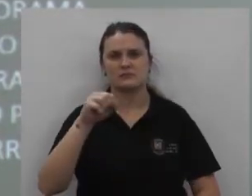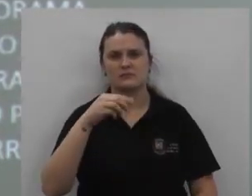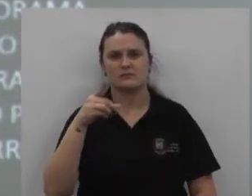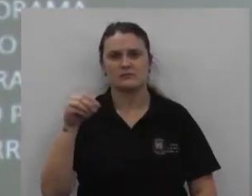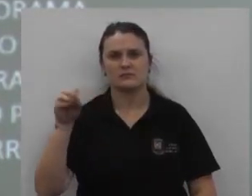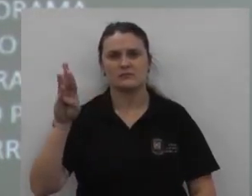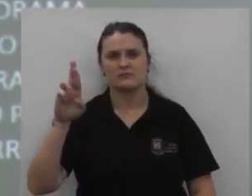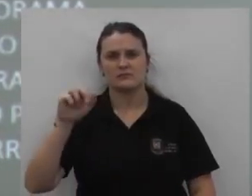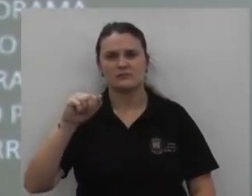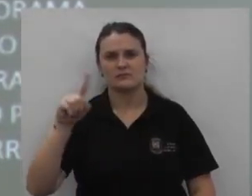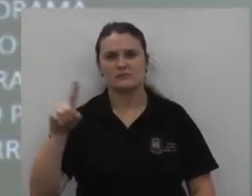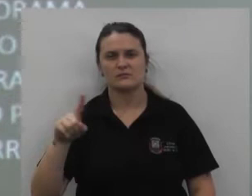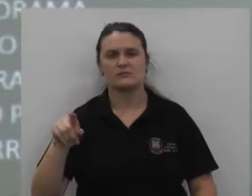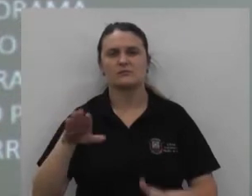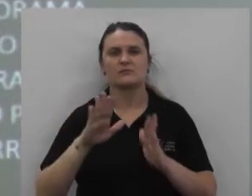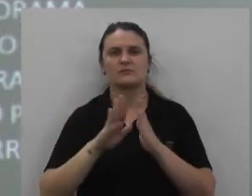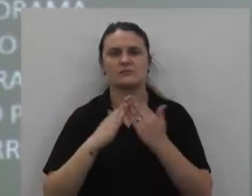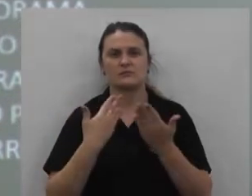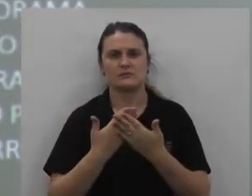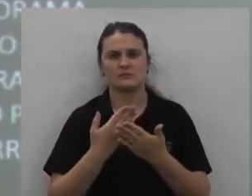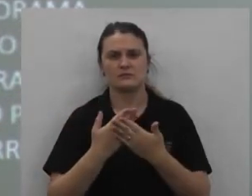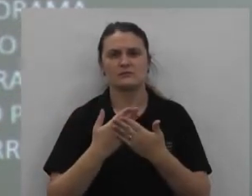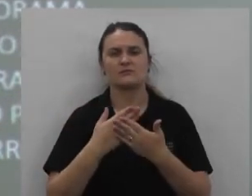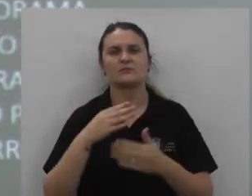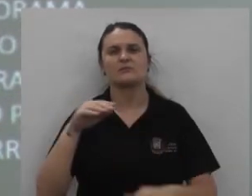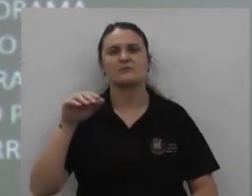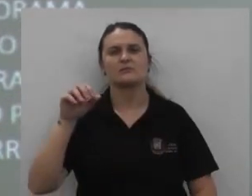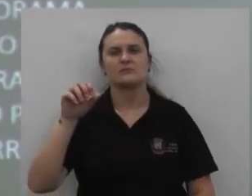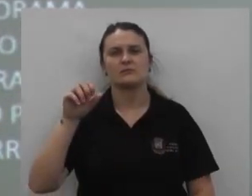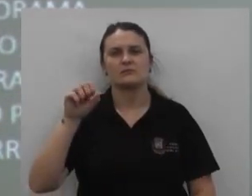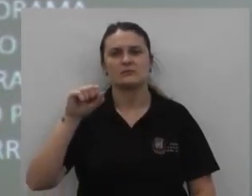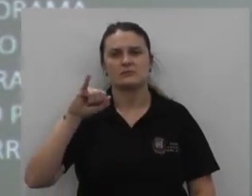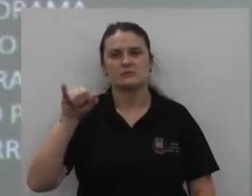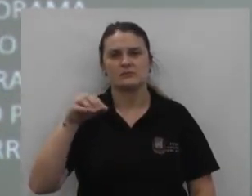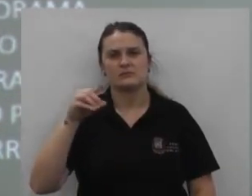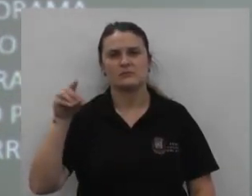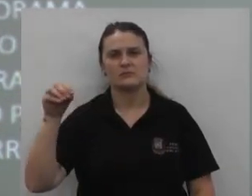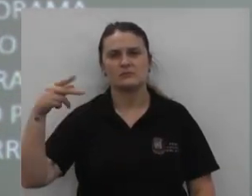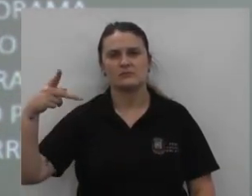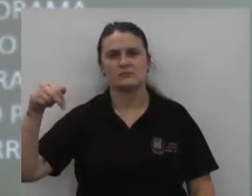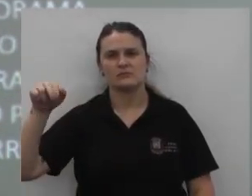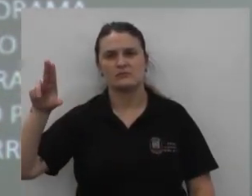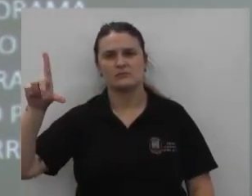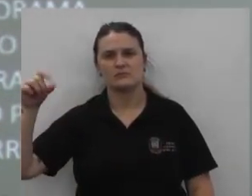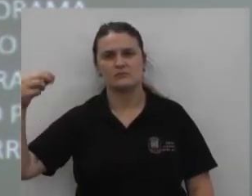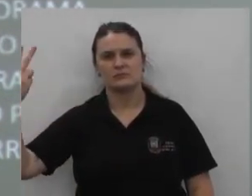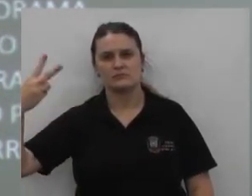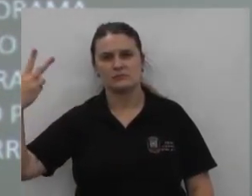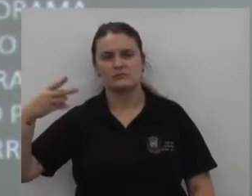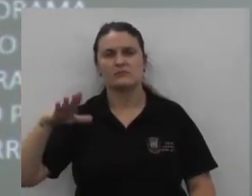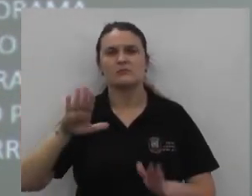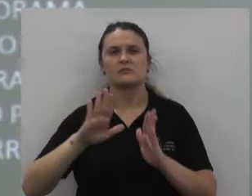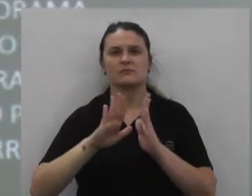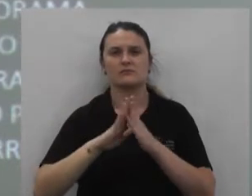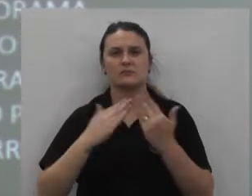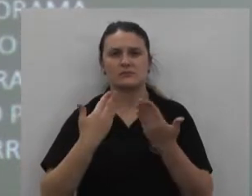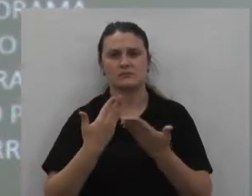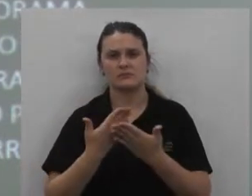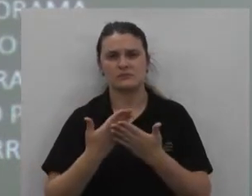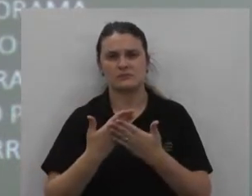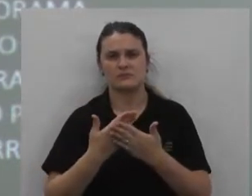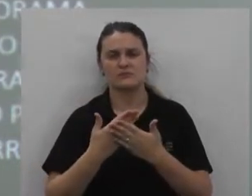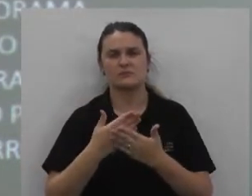Lavínia Dileta Romanzini Bairro João Paulo II Ângela Cristina Miller